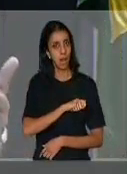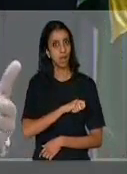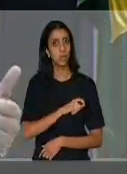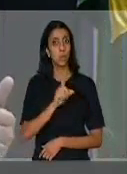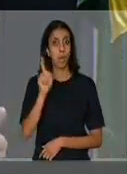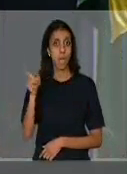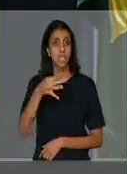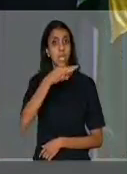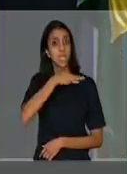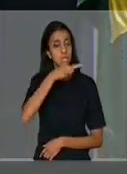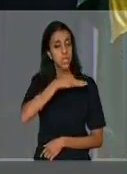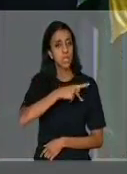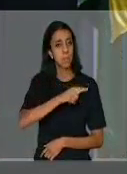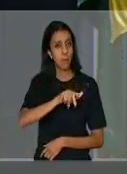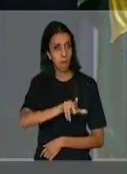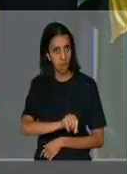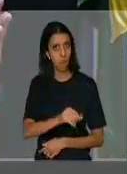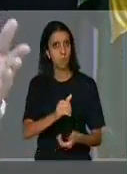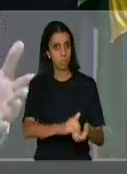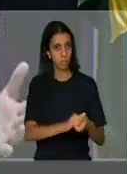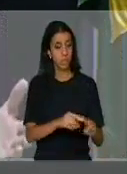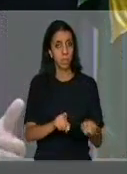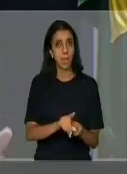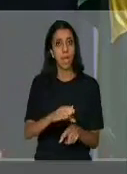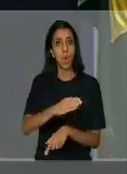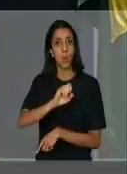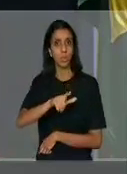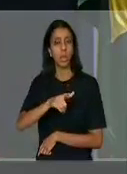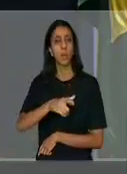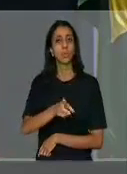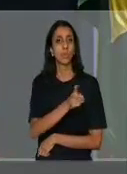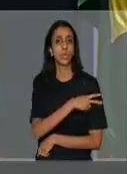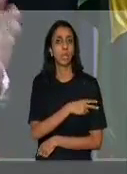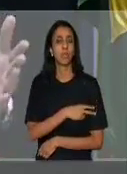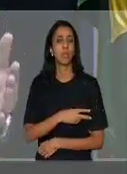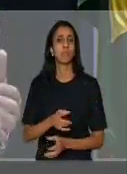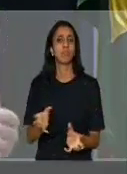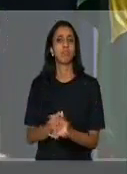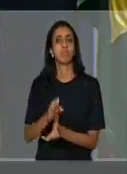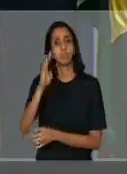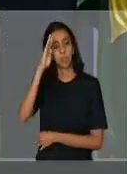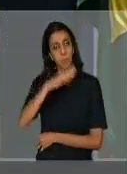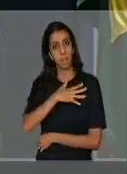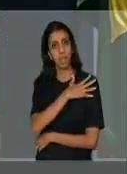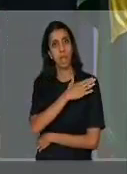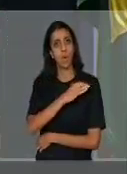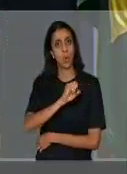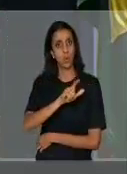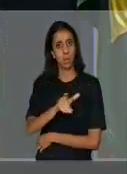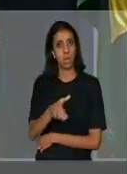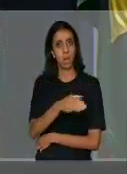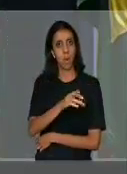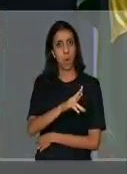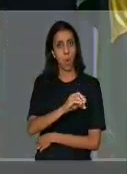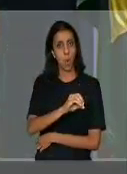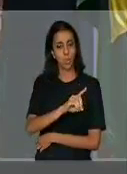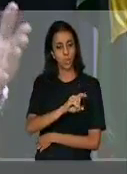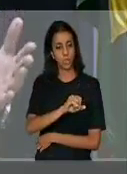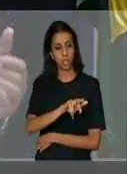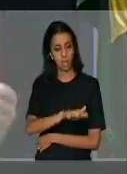Roberto da Rosa da Silva, o Coronel Chefe do Comando Regional da Brigada Militar, Coronel Rogério Marcelo da Silva,